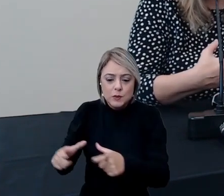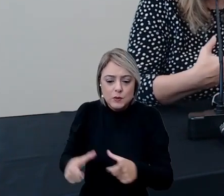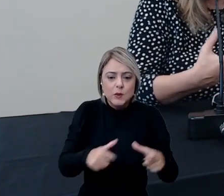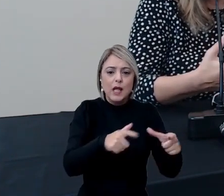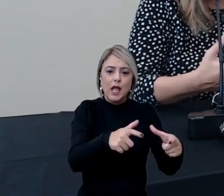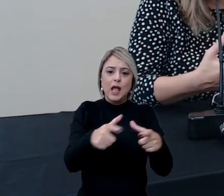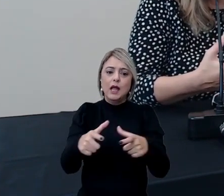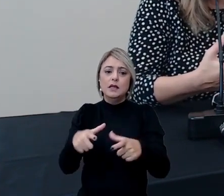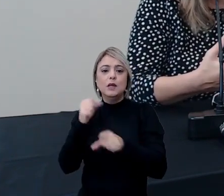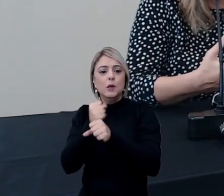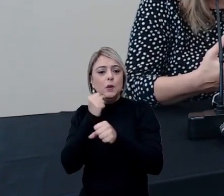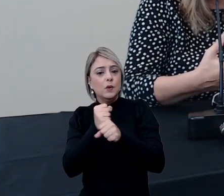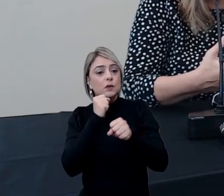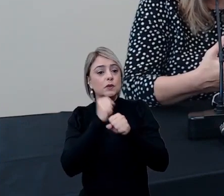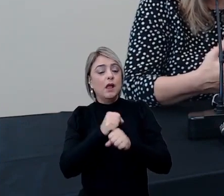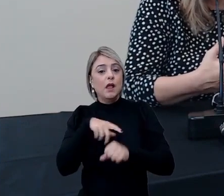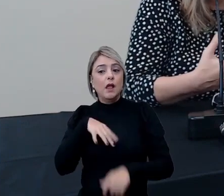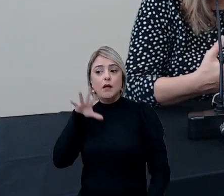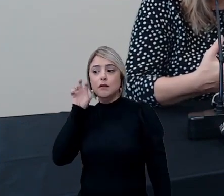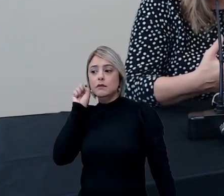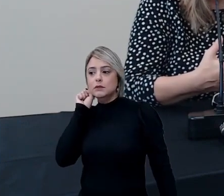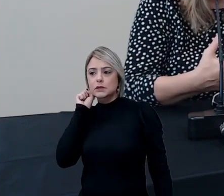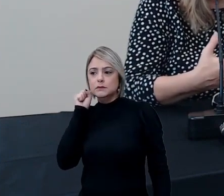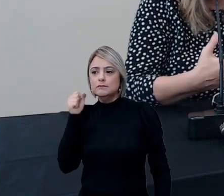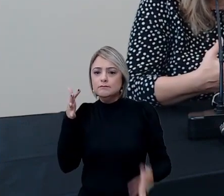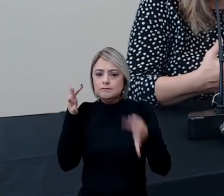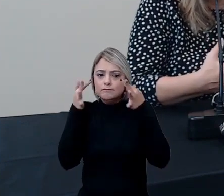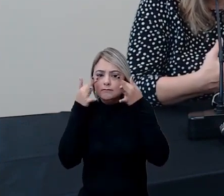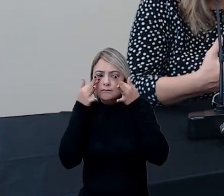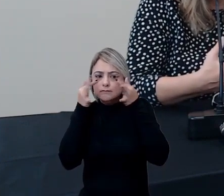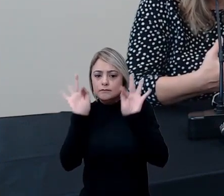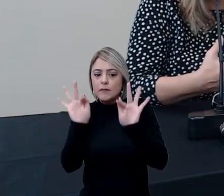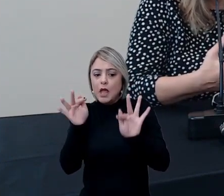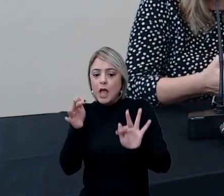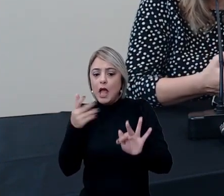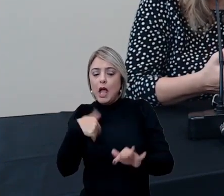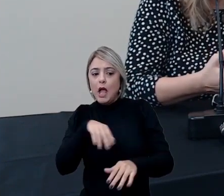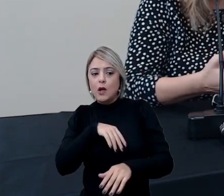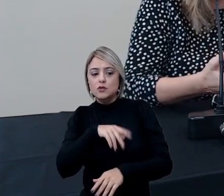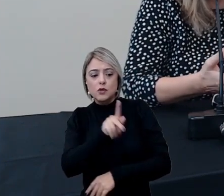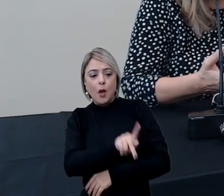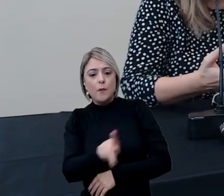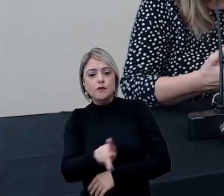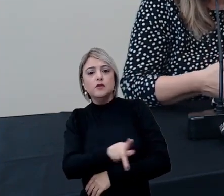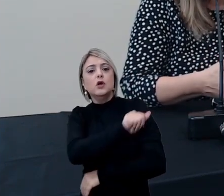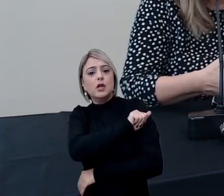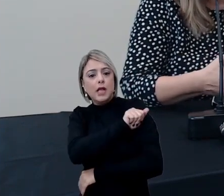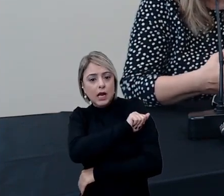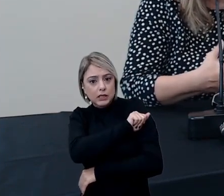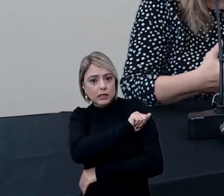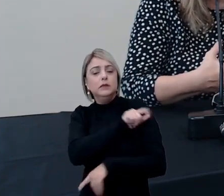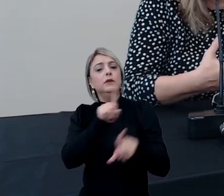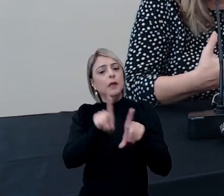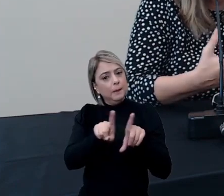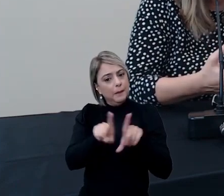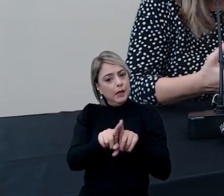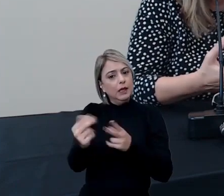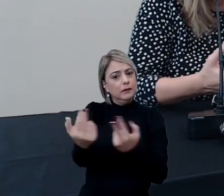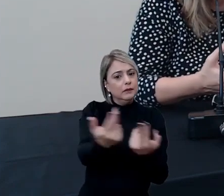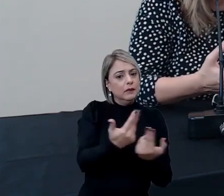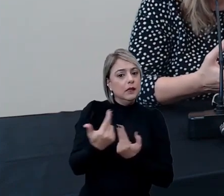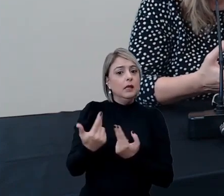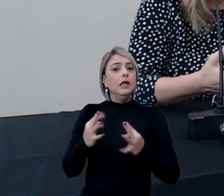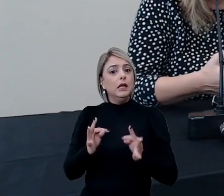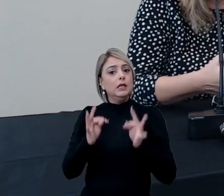e construir uma escuta muito atentiva também ao nosso corpo discente, assim como ao nosso corpo docente, ao nosso